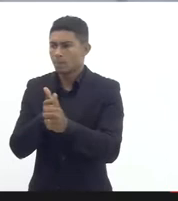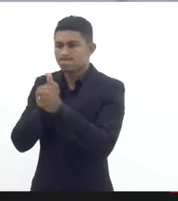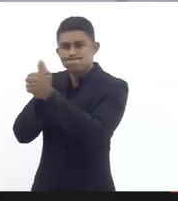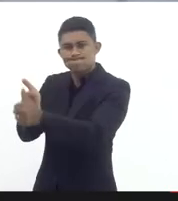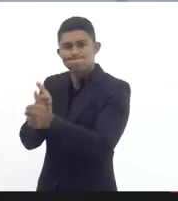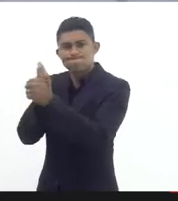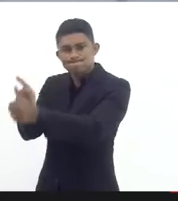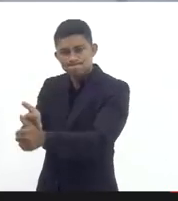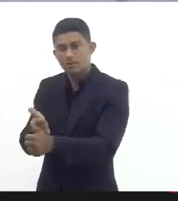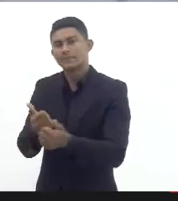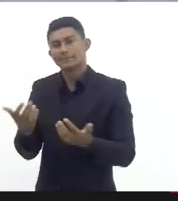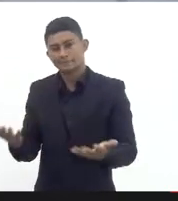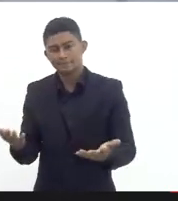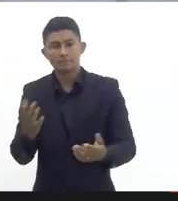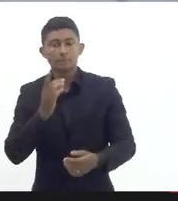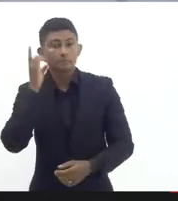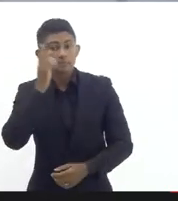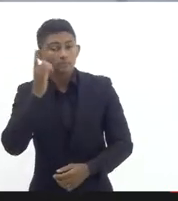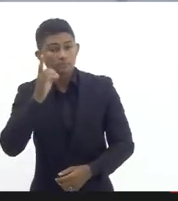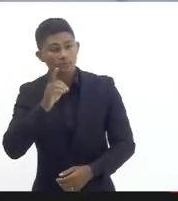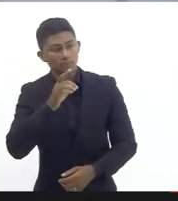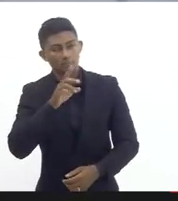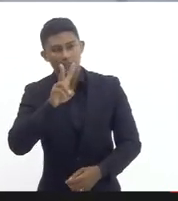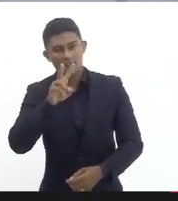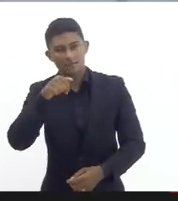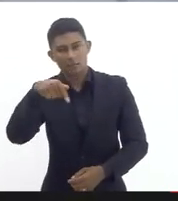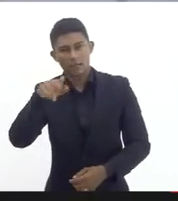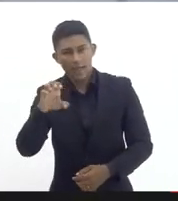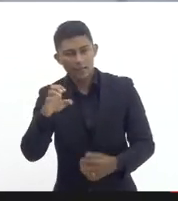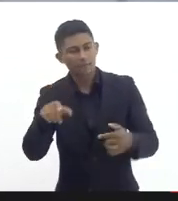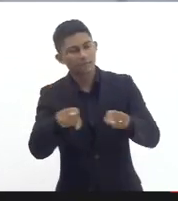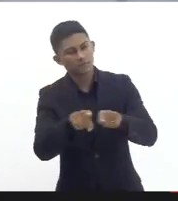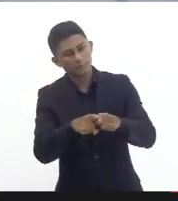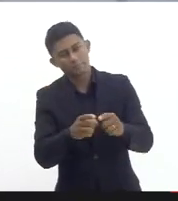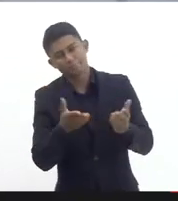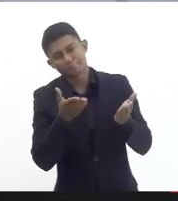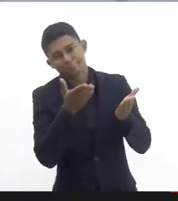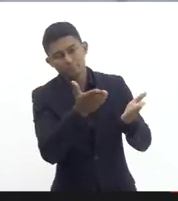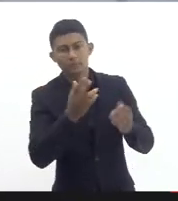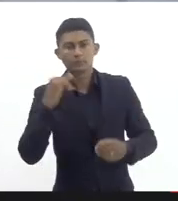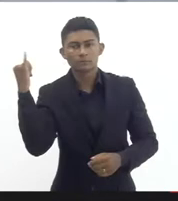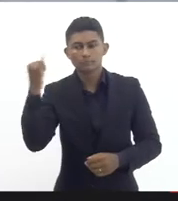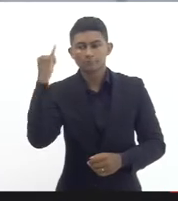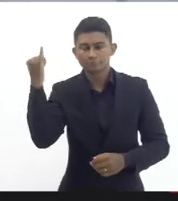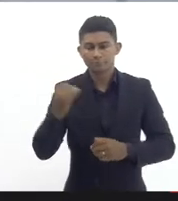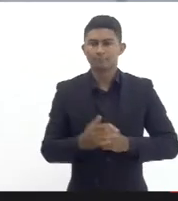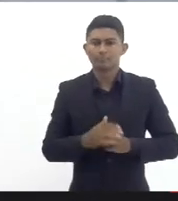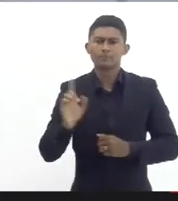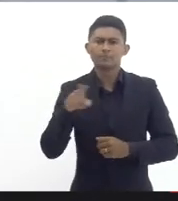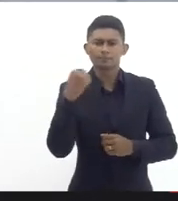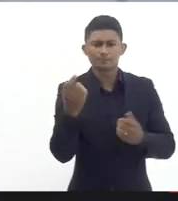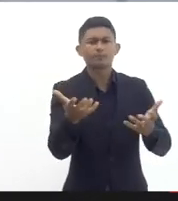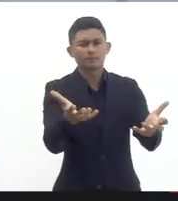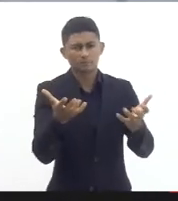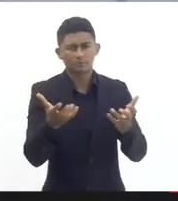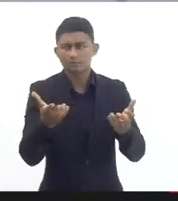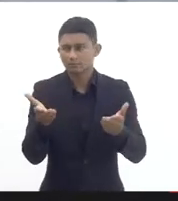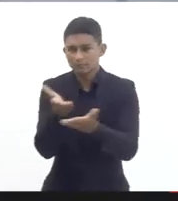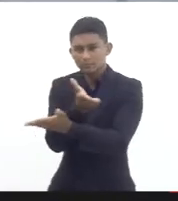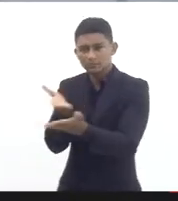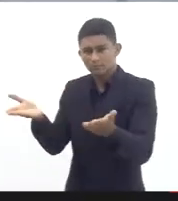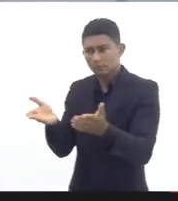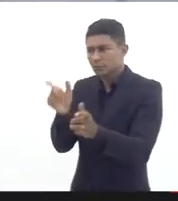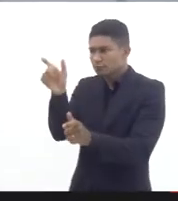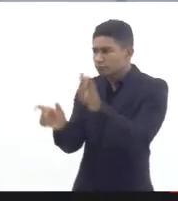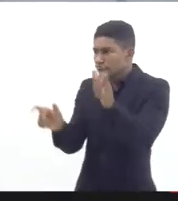do senhor também com o deputado da aldeia é uma preocupação nossa nós também queremos a convocação desses servidores